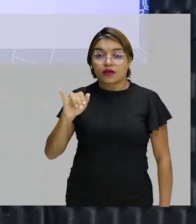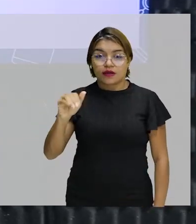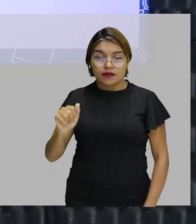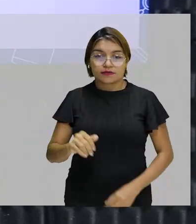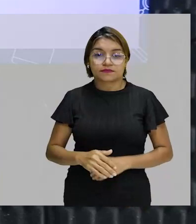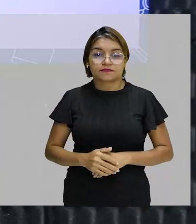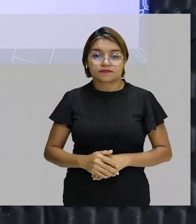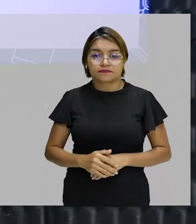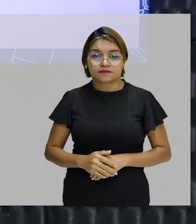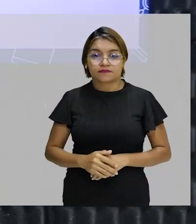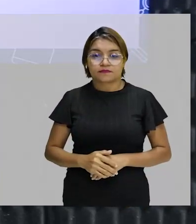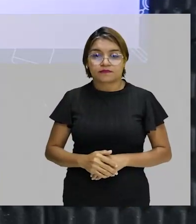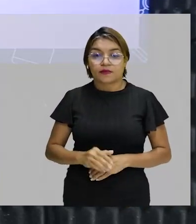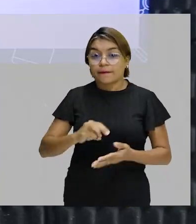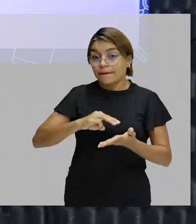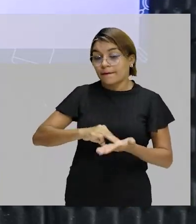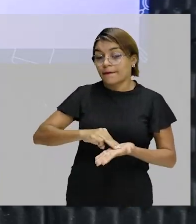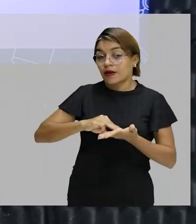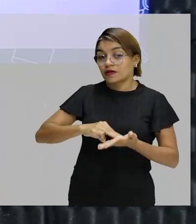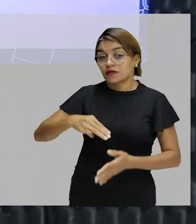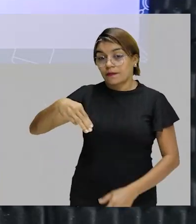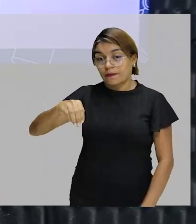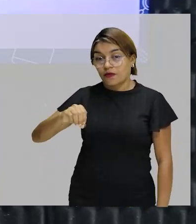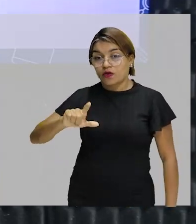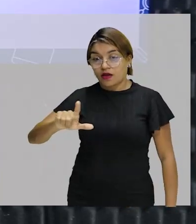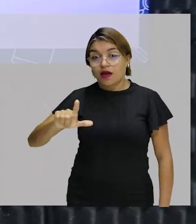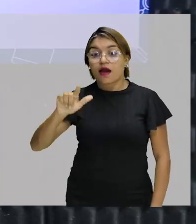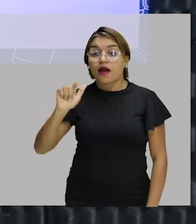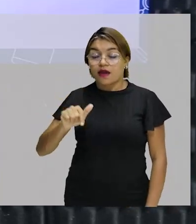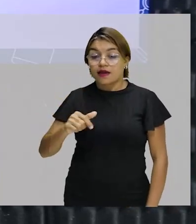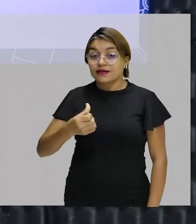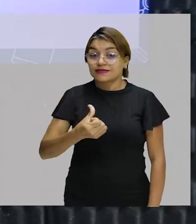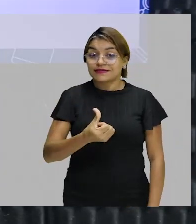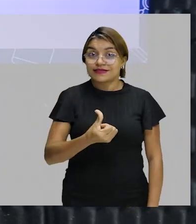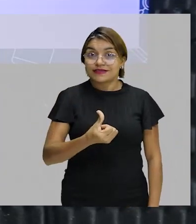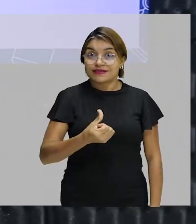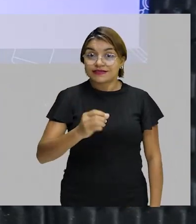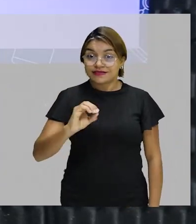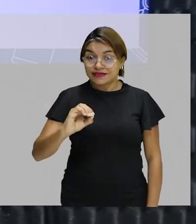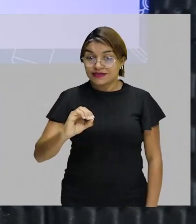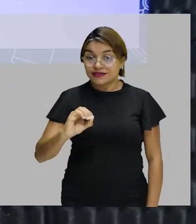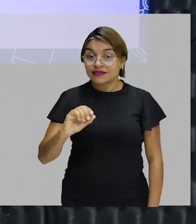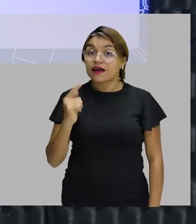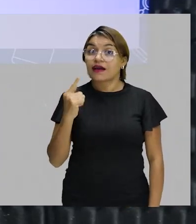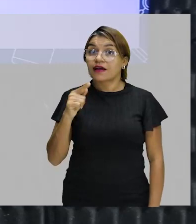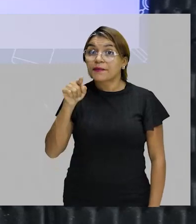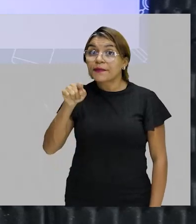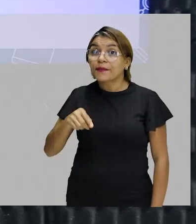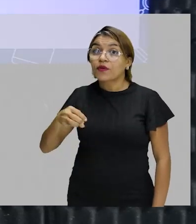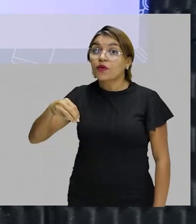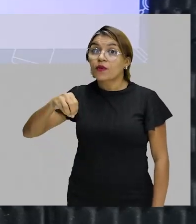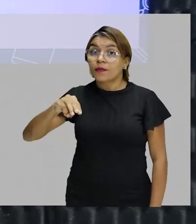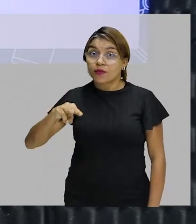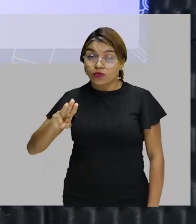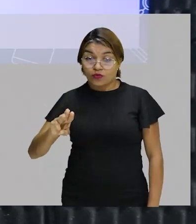Cuja massa molar equivale a 60 gramas por mol. Então, queremos saber